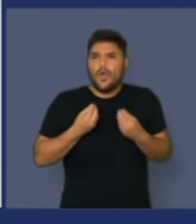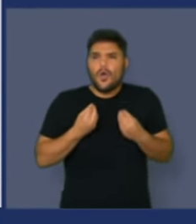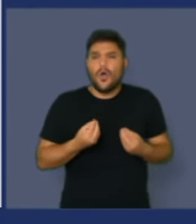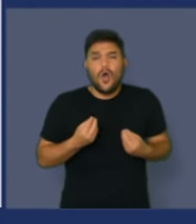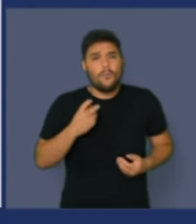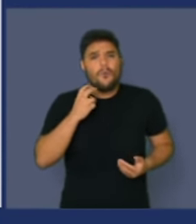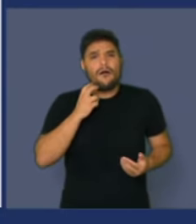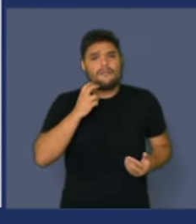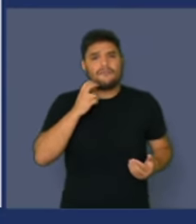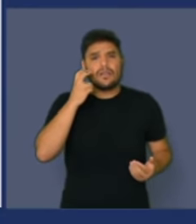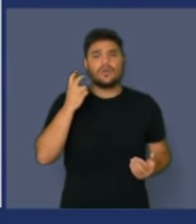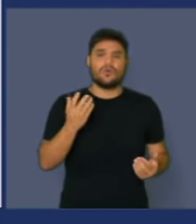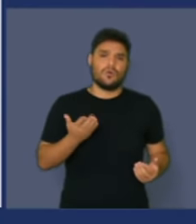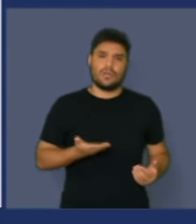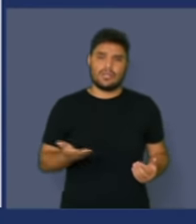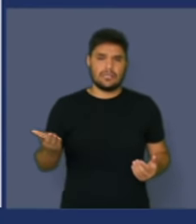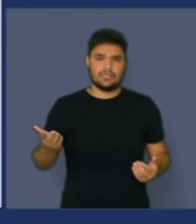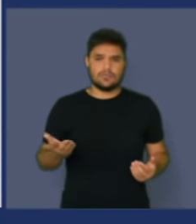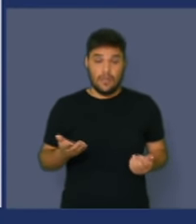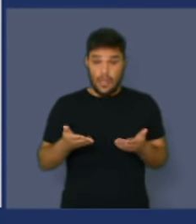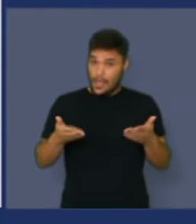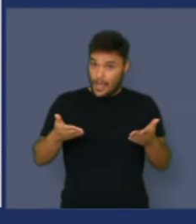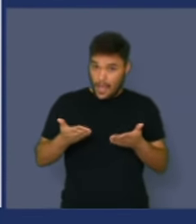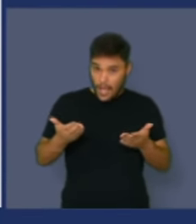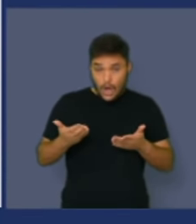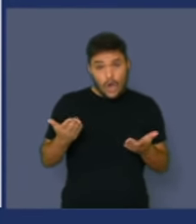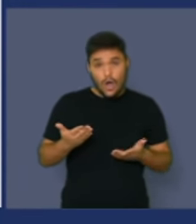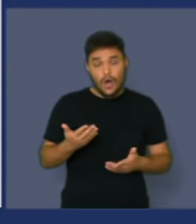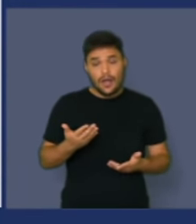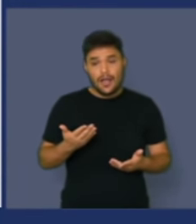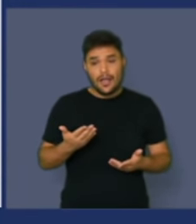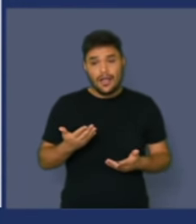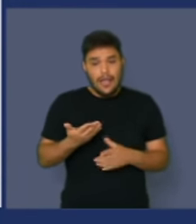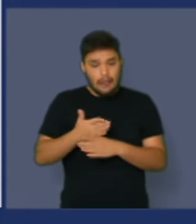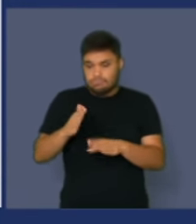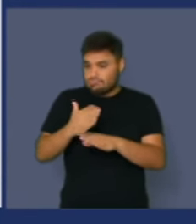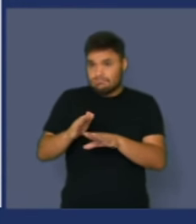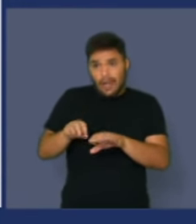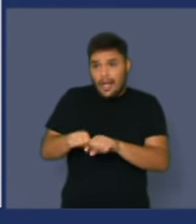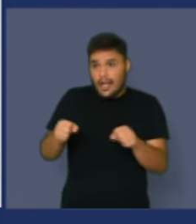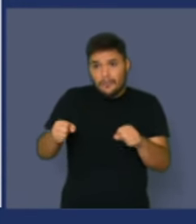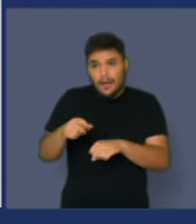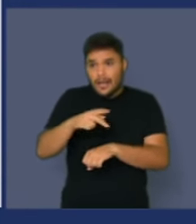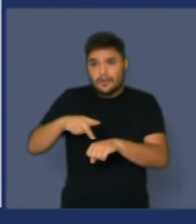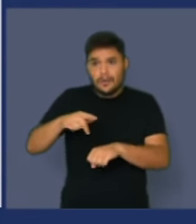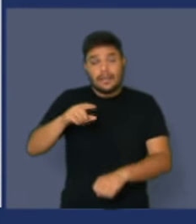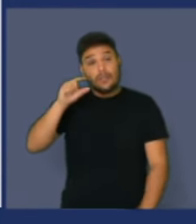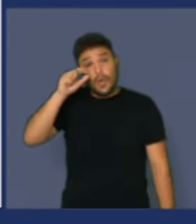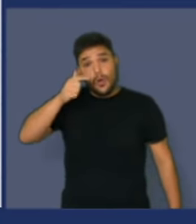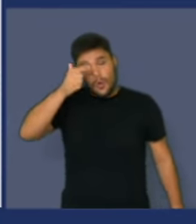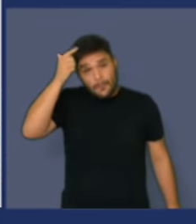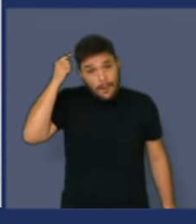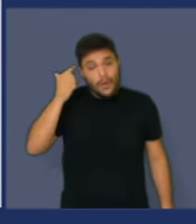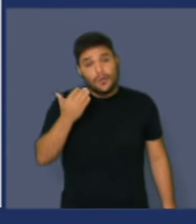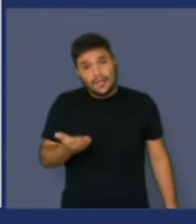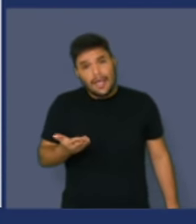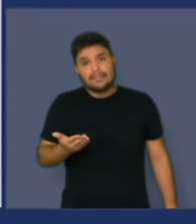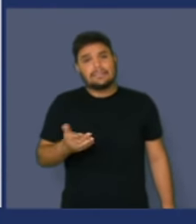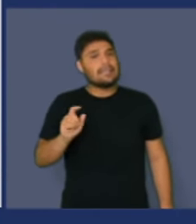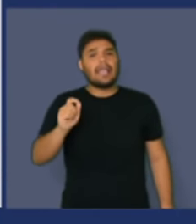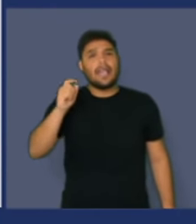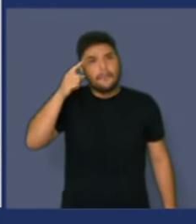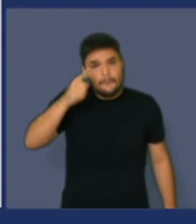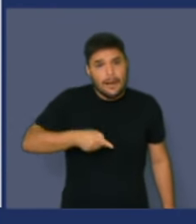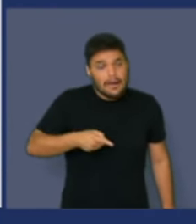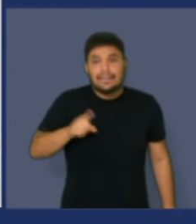vergonha. E agora aniquilando o Estado, o corrupto Paulo Guedes, que é quem manda, inclusive